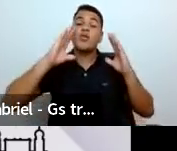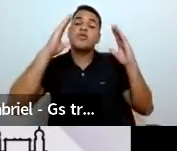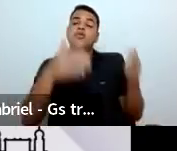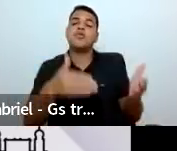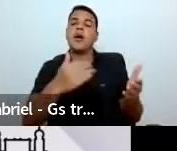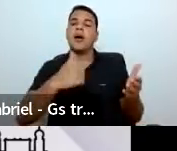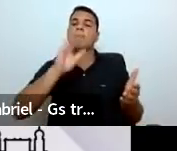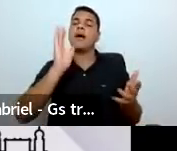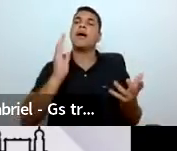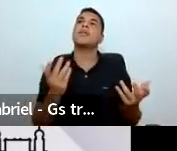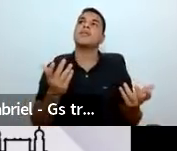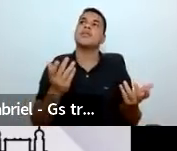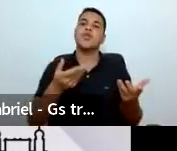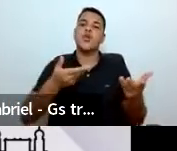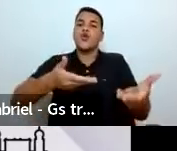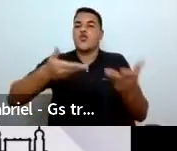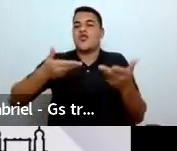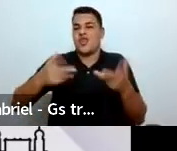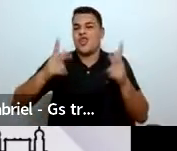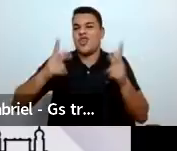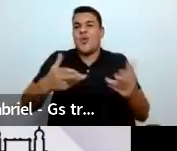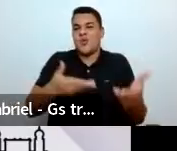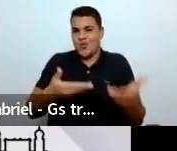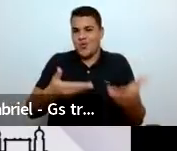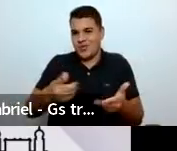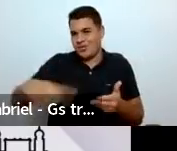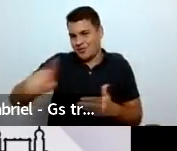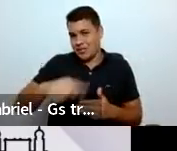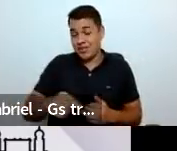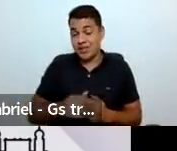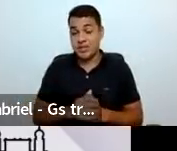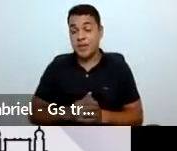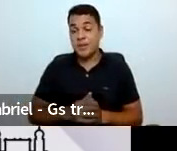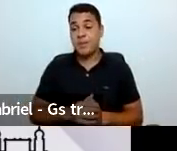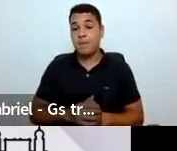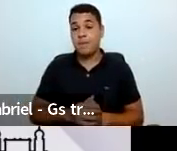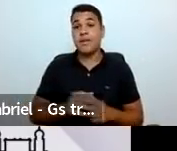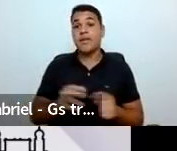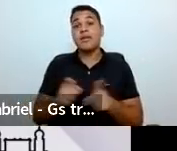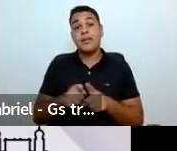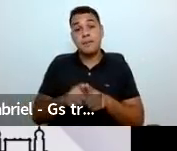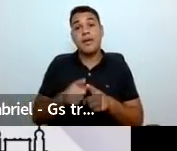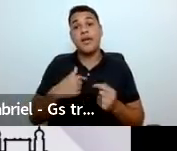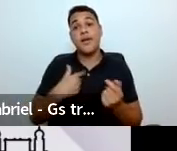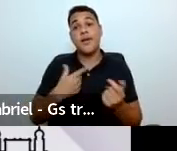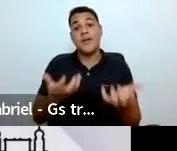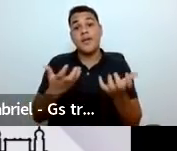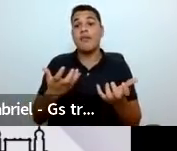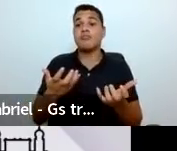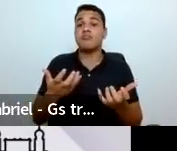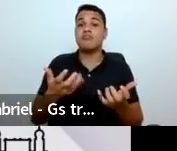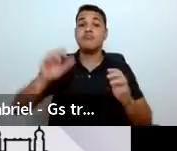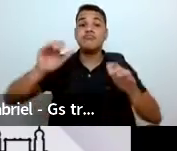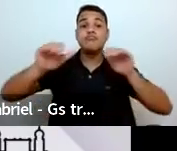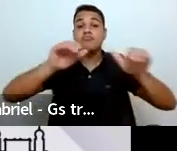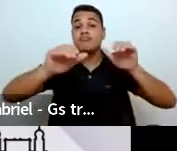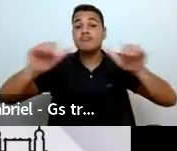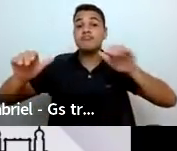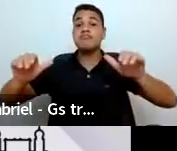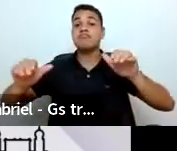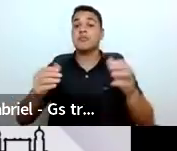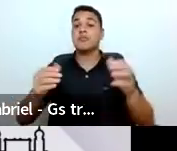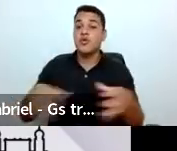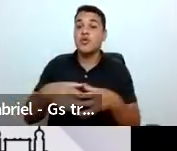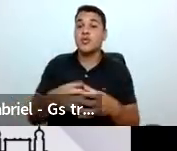convite e também um chamado à mobilização dos jovens estudantes de